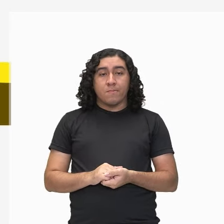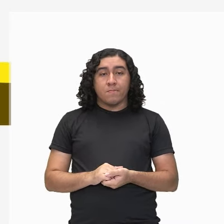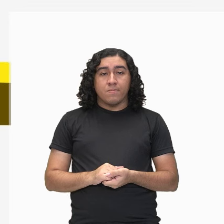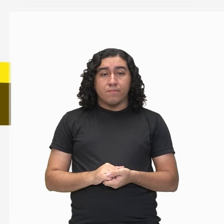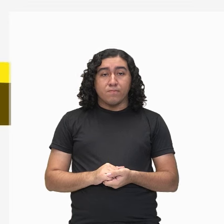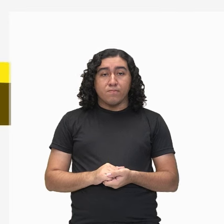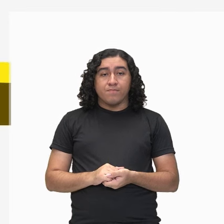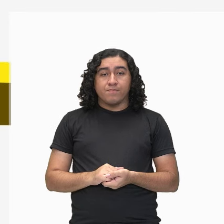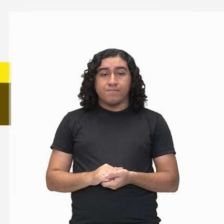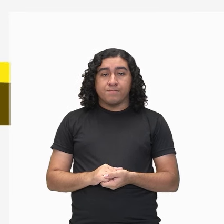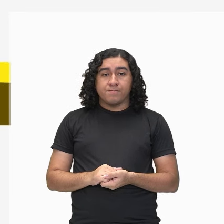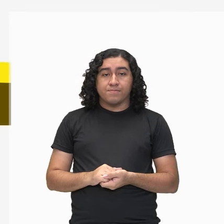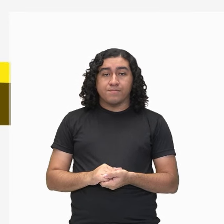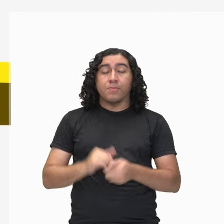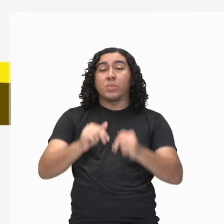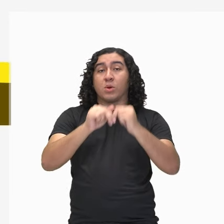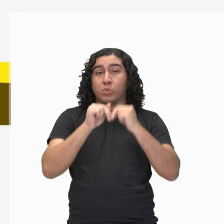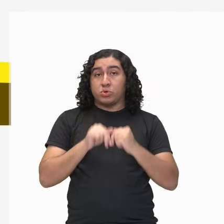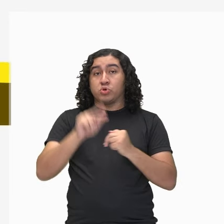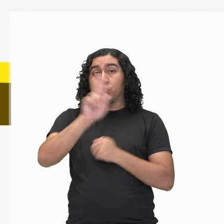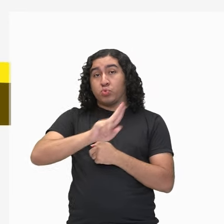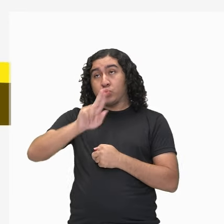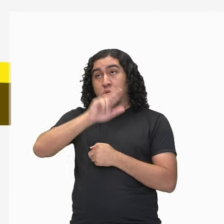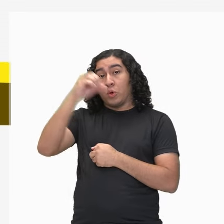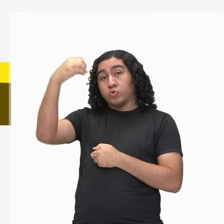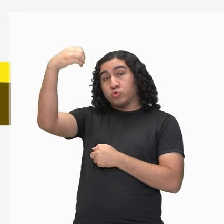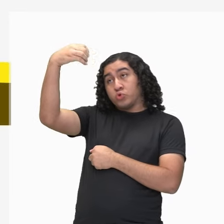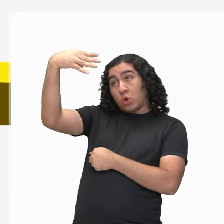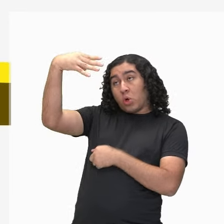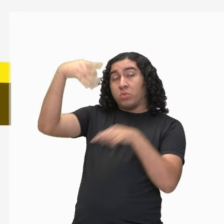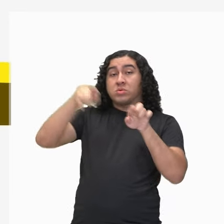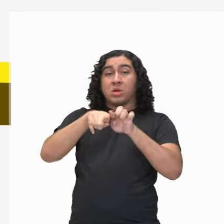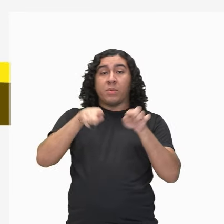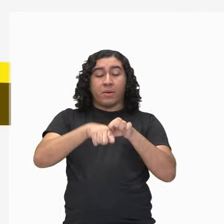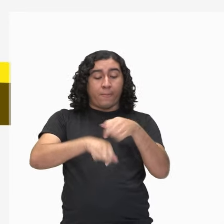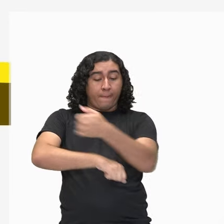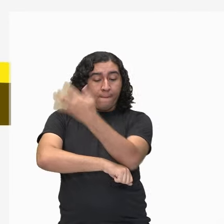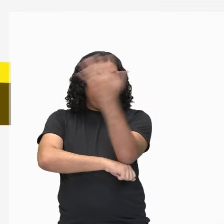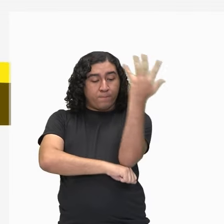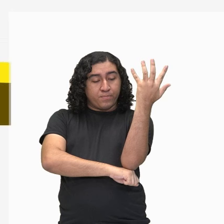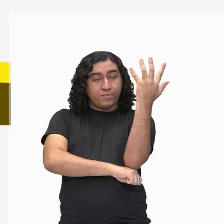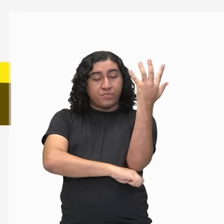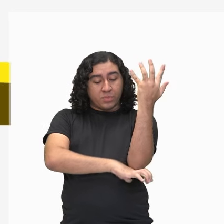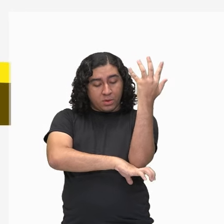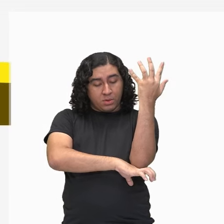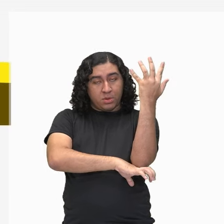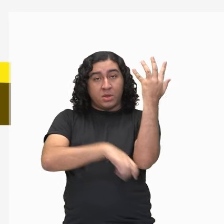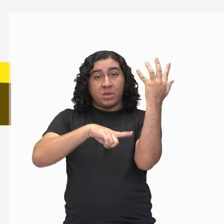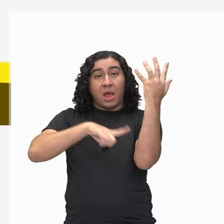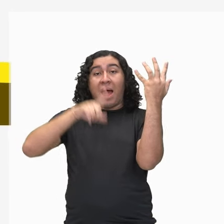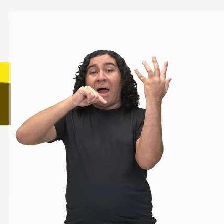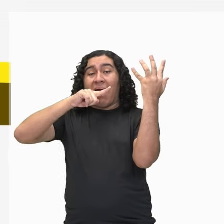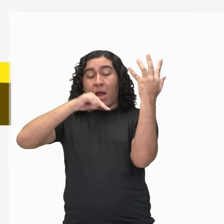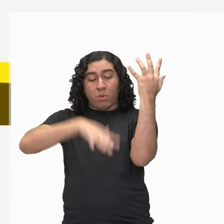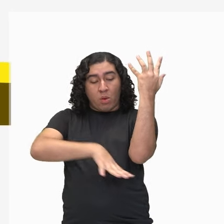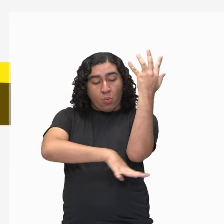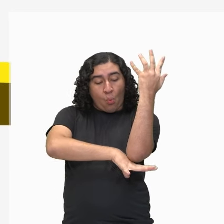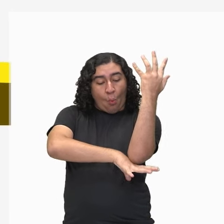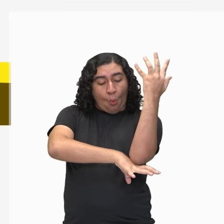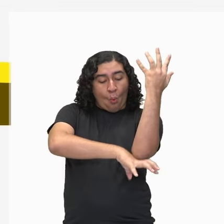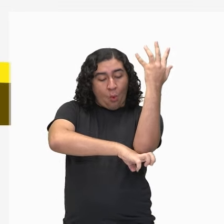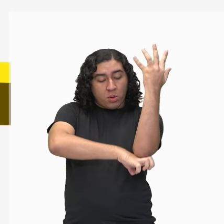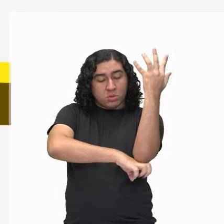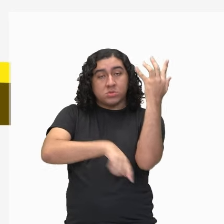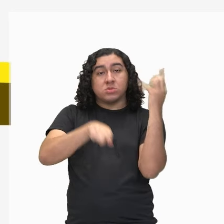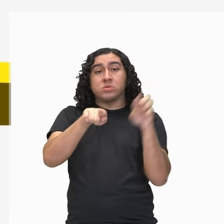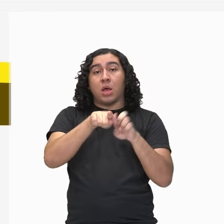utilizar a energia do sol, a água que vai ser absorvida e o gás carbônico que vai ser capturado da atmosfera,